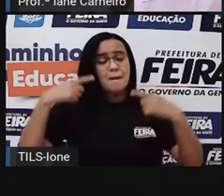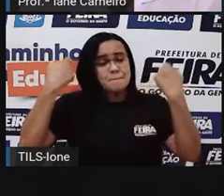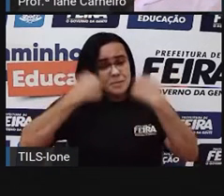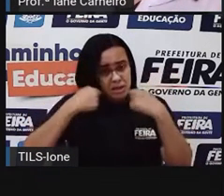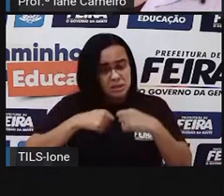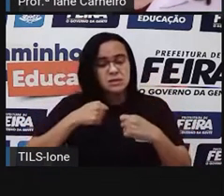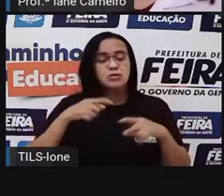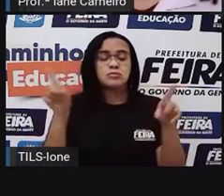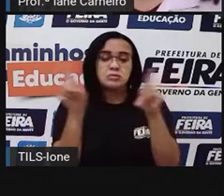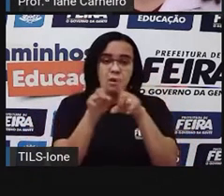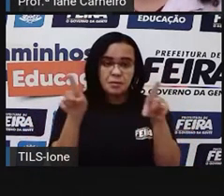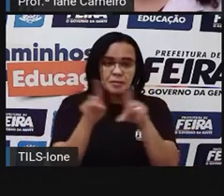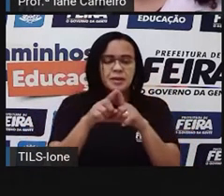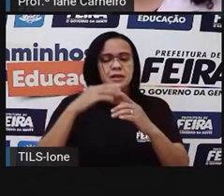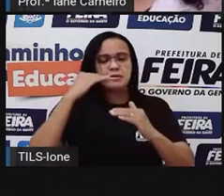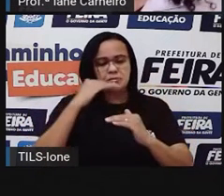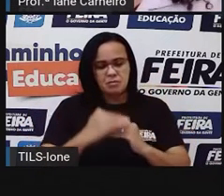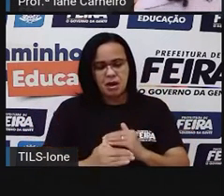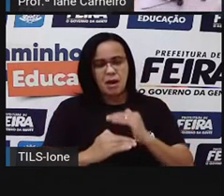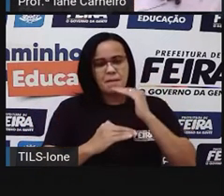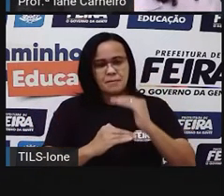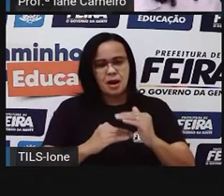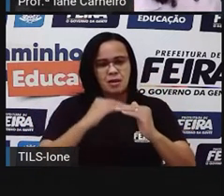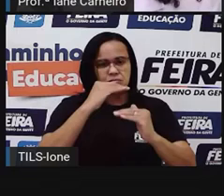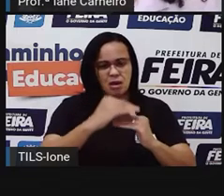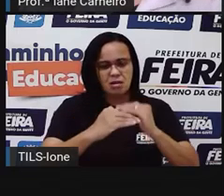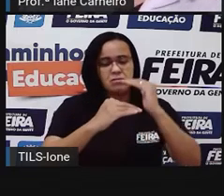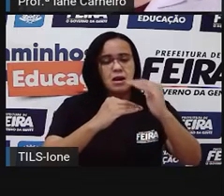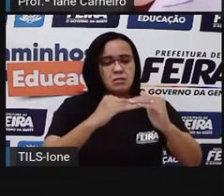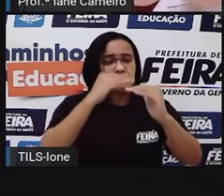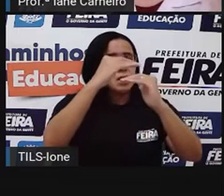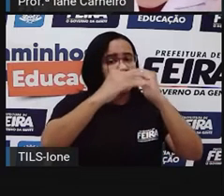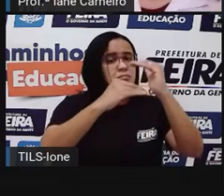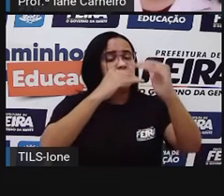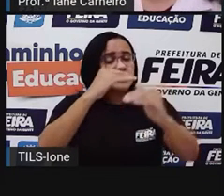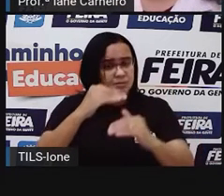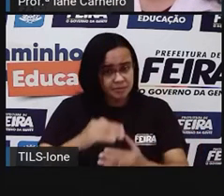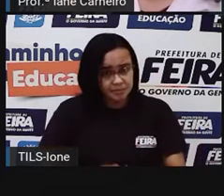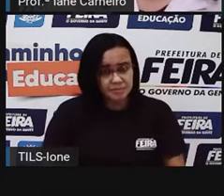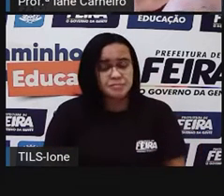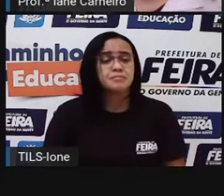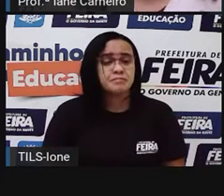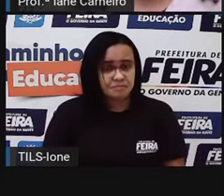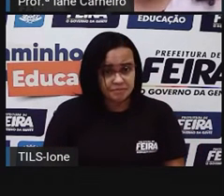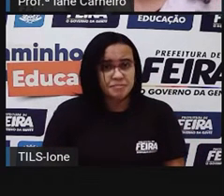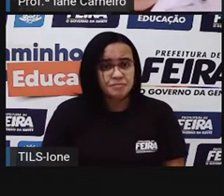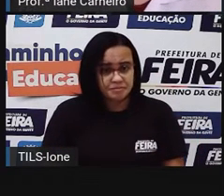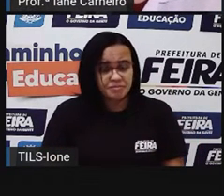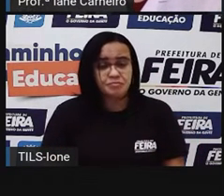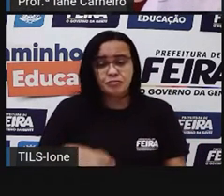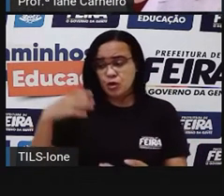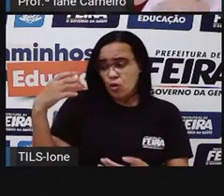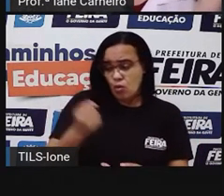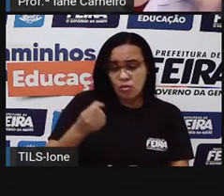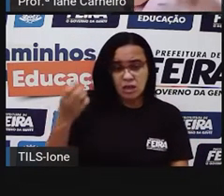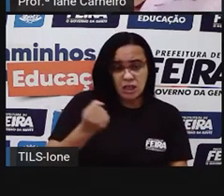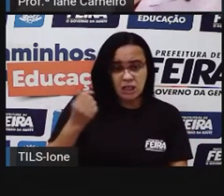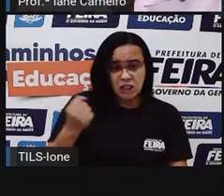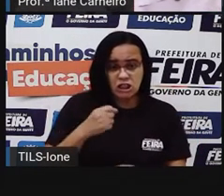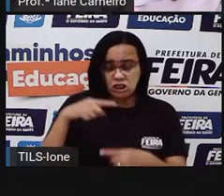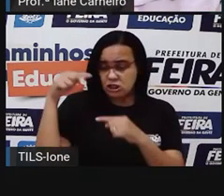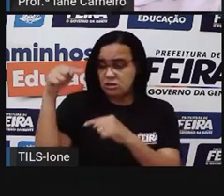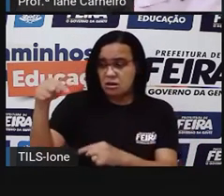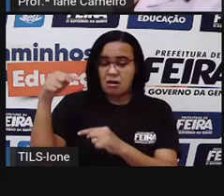de mágica. Então, para o biscoito que você come aí na merenda, né? Para o, como a Pró falou, para o leite que está aí na garrafinha,